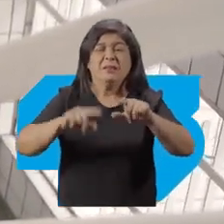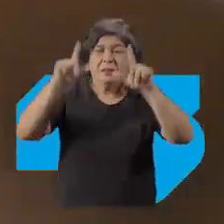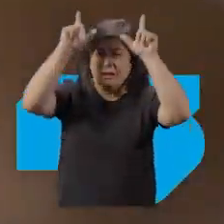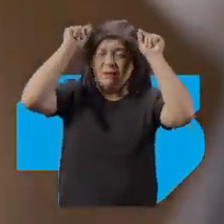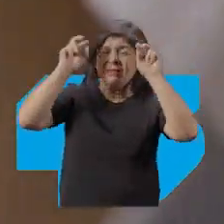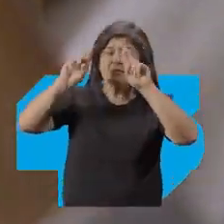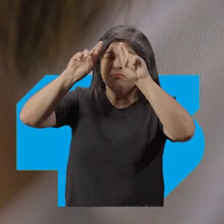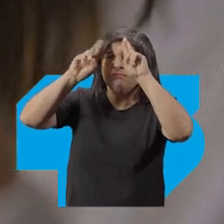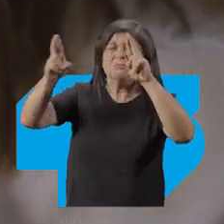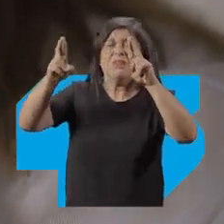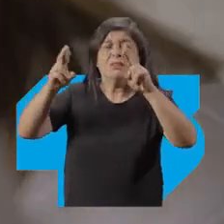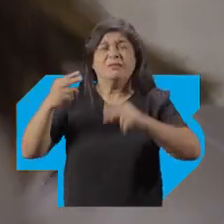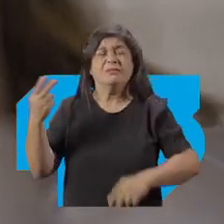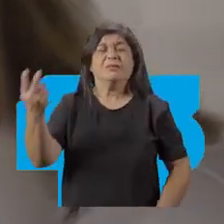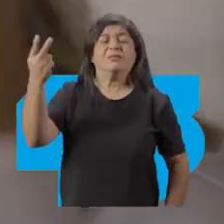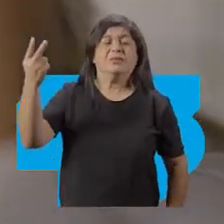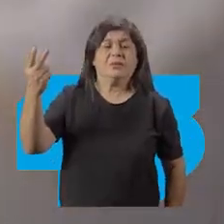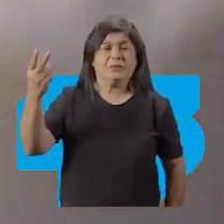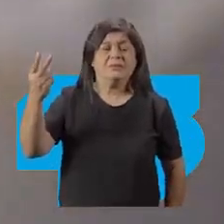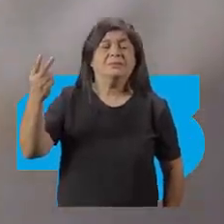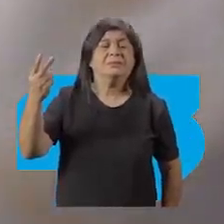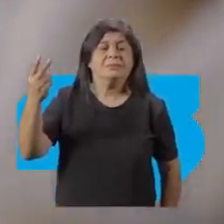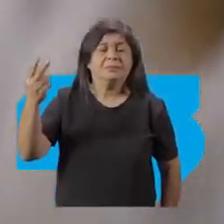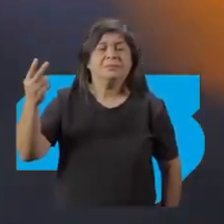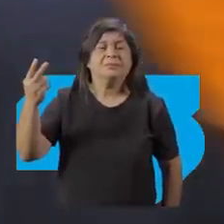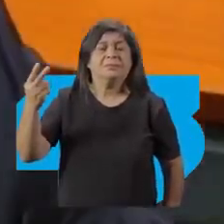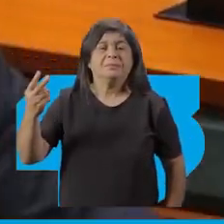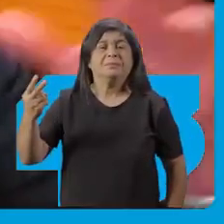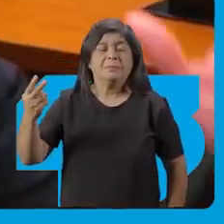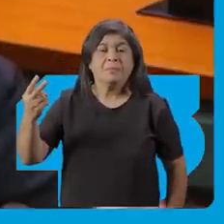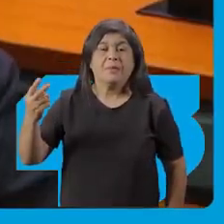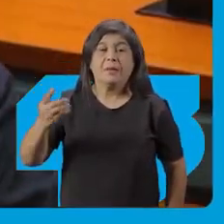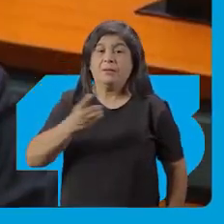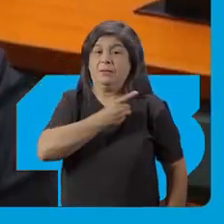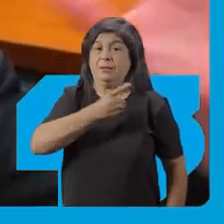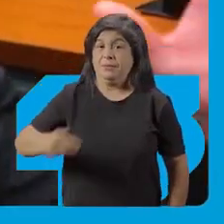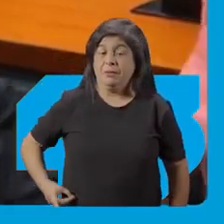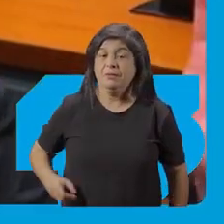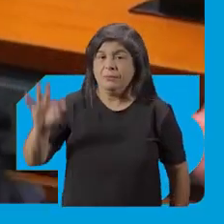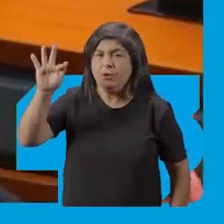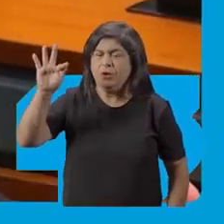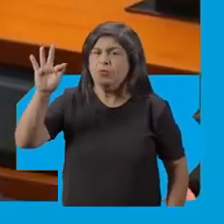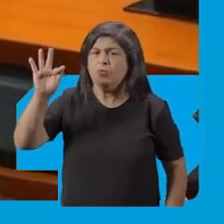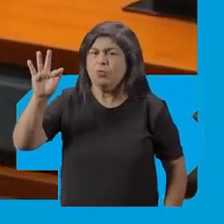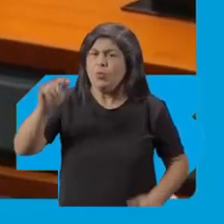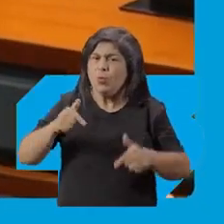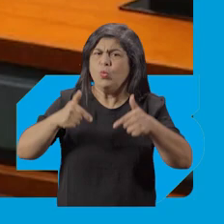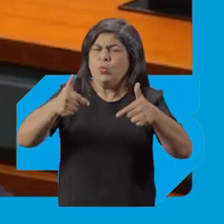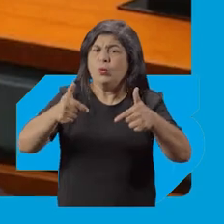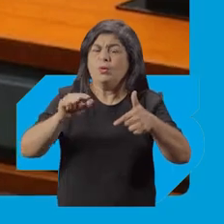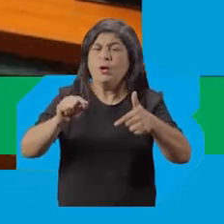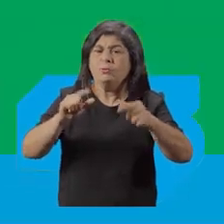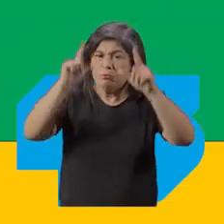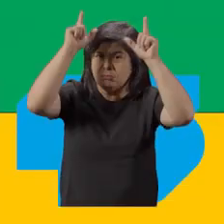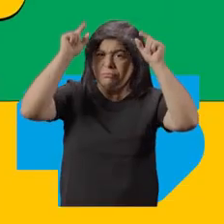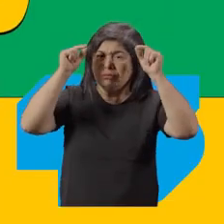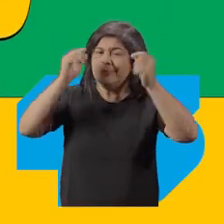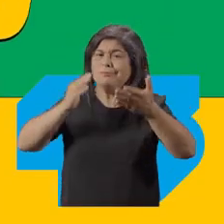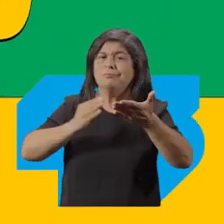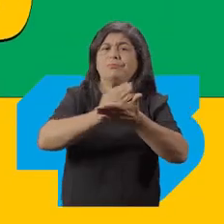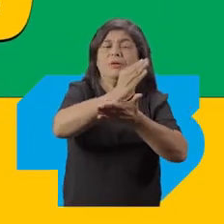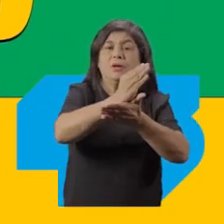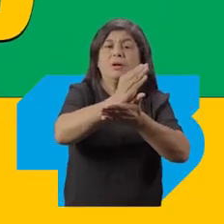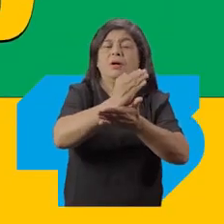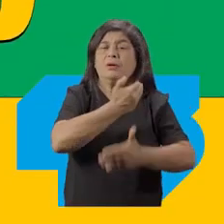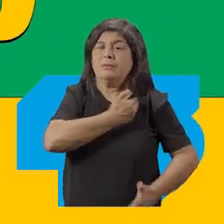respeito E valorização Como deputado federal, Pedro votou a favor do piso salarial da enfermagem